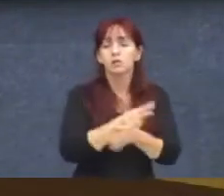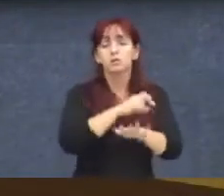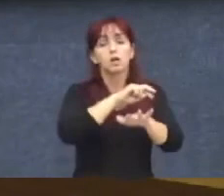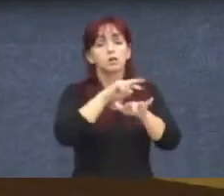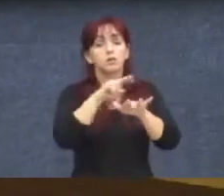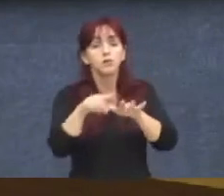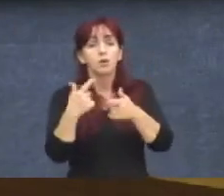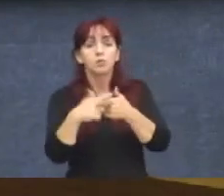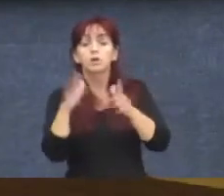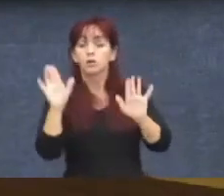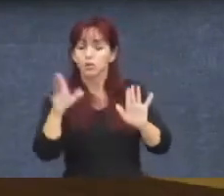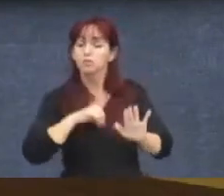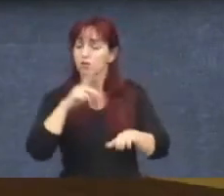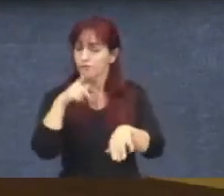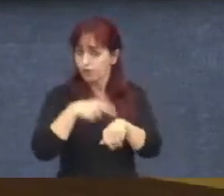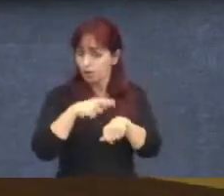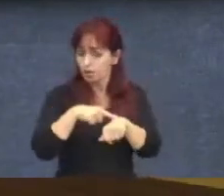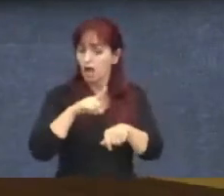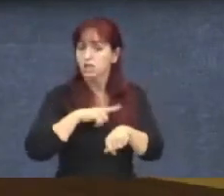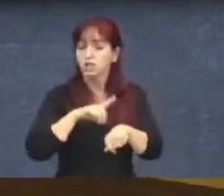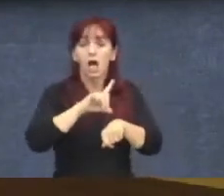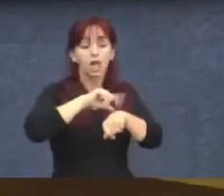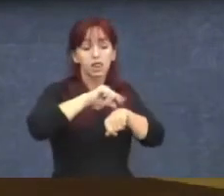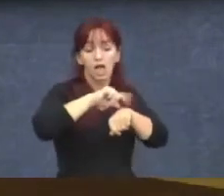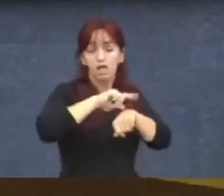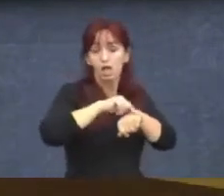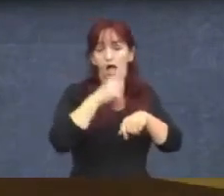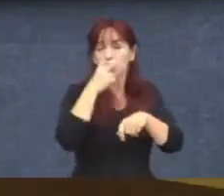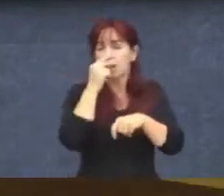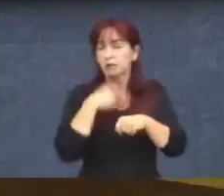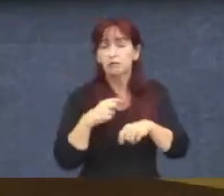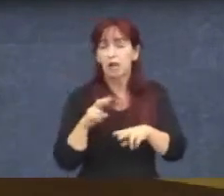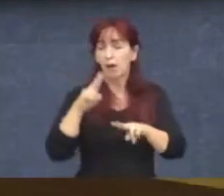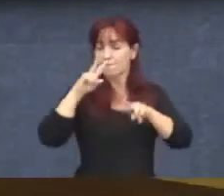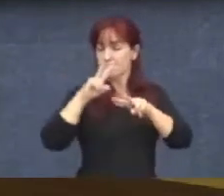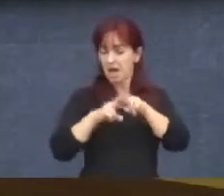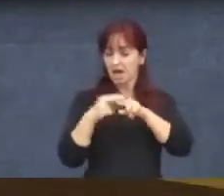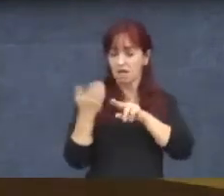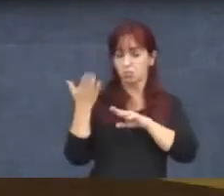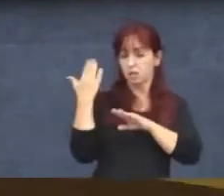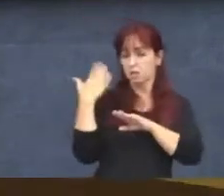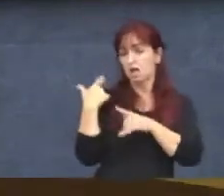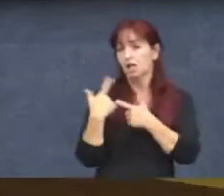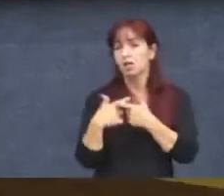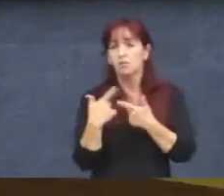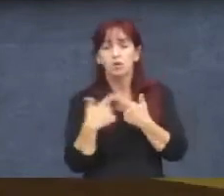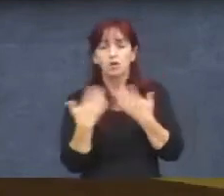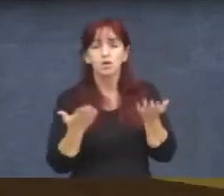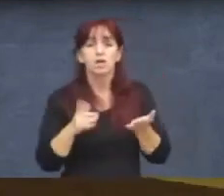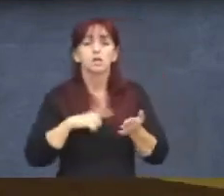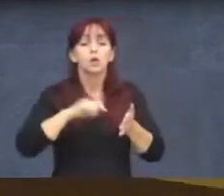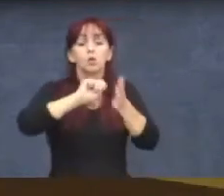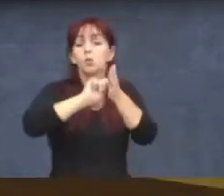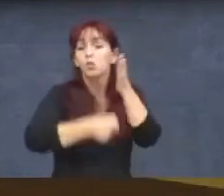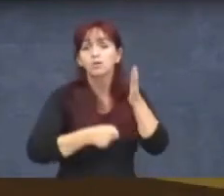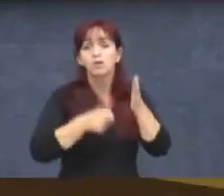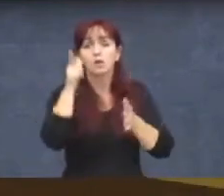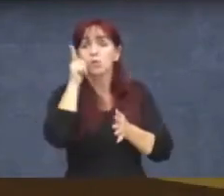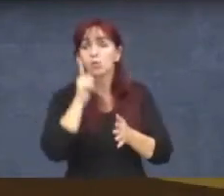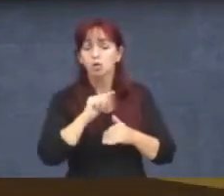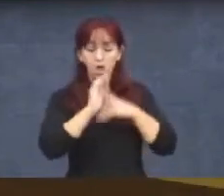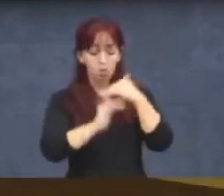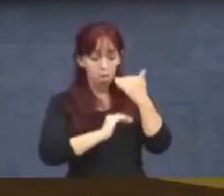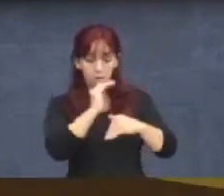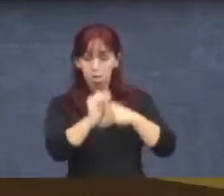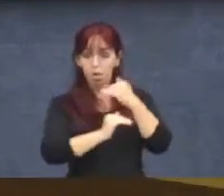fato, está atrasado, a gente está preso a um passado, a gente está preso a uma estrutura, um contrato que não consegue produzir os